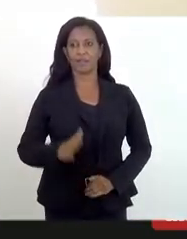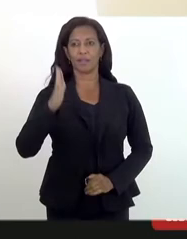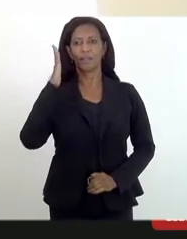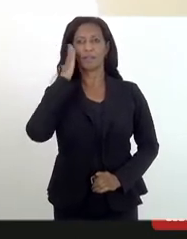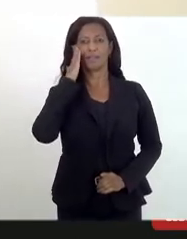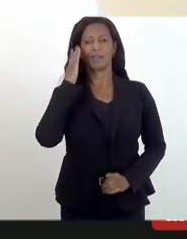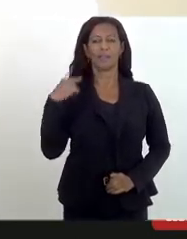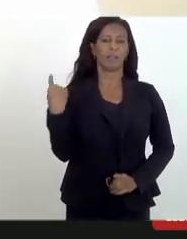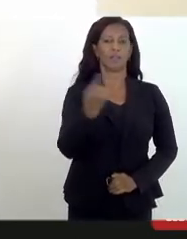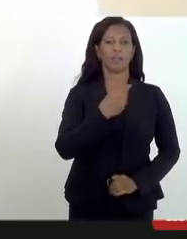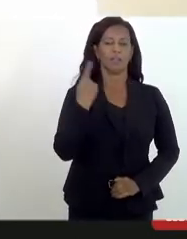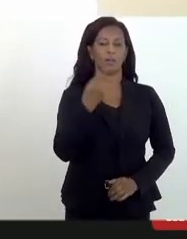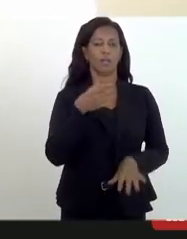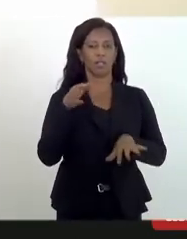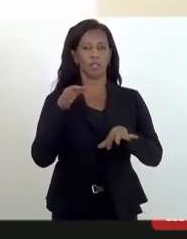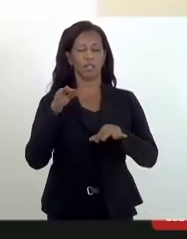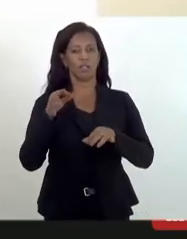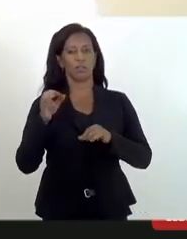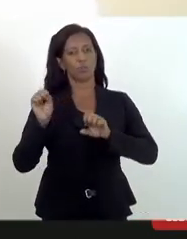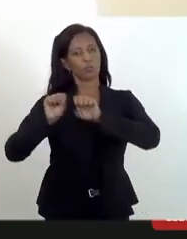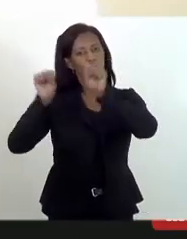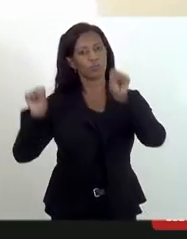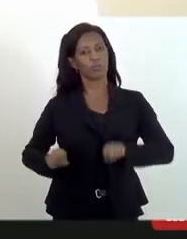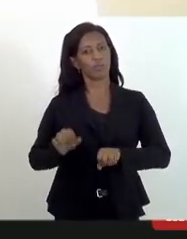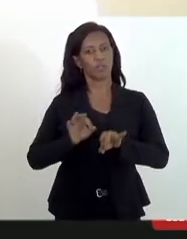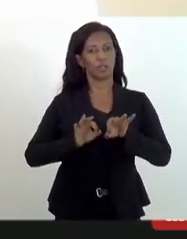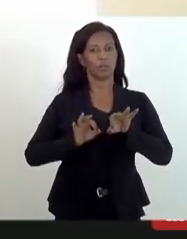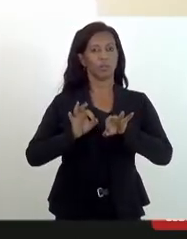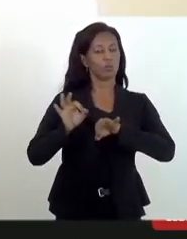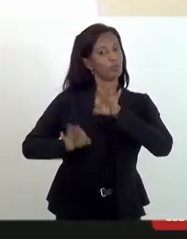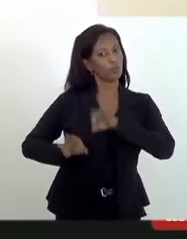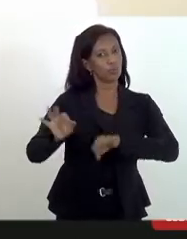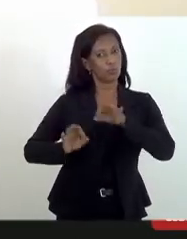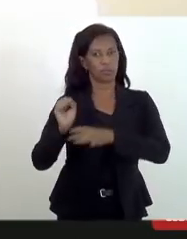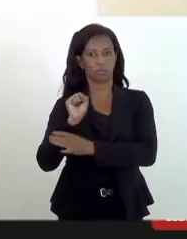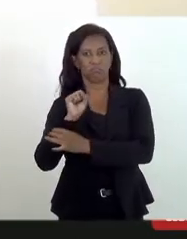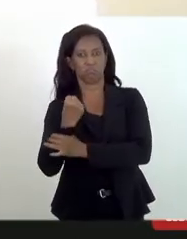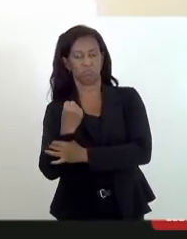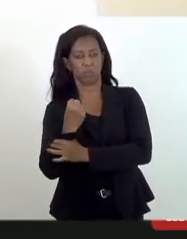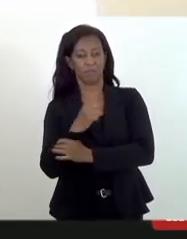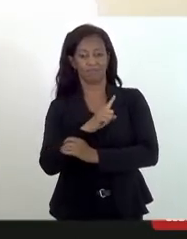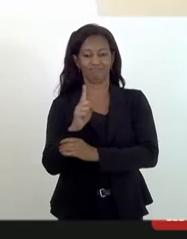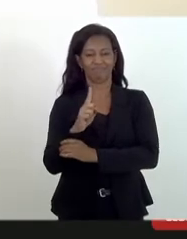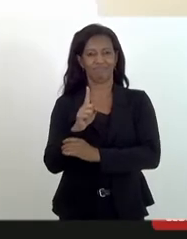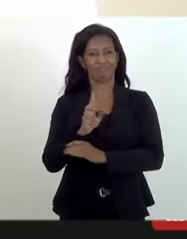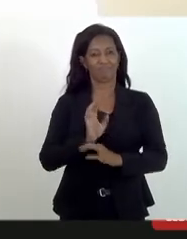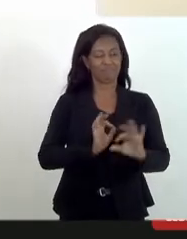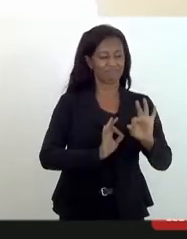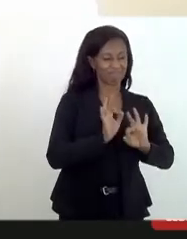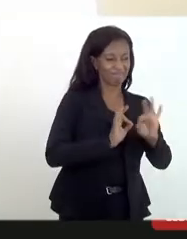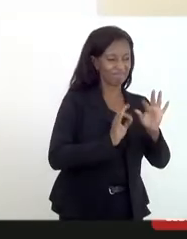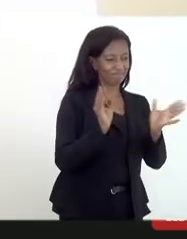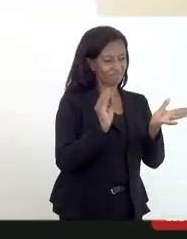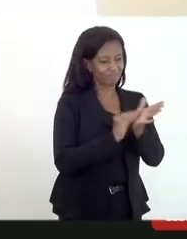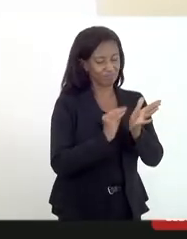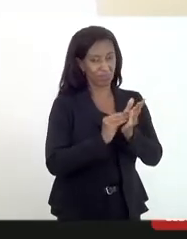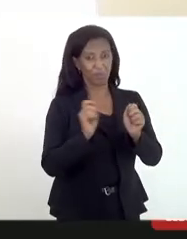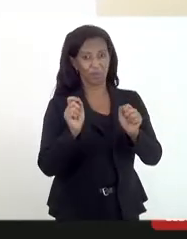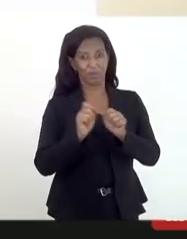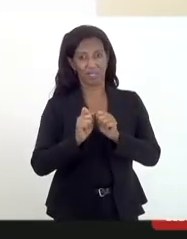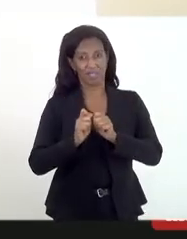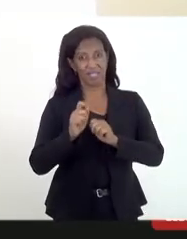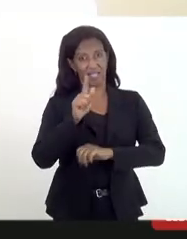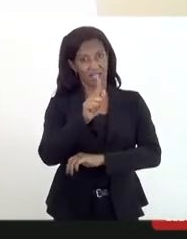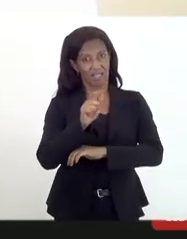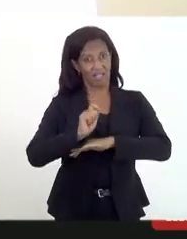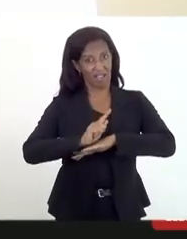do sistema de justiça ou do sistema de segurança, não nos preparamos e não fizemos a graduação toda e